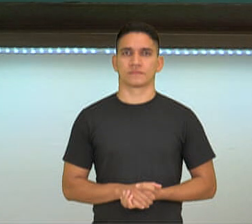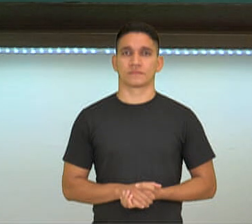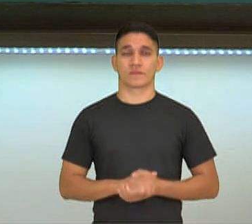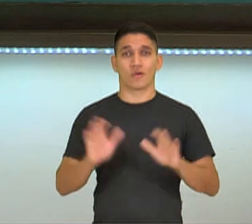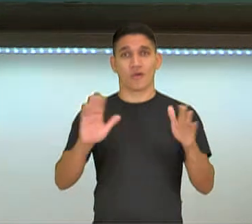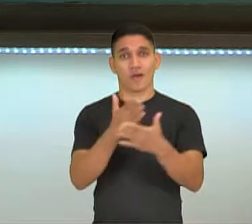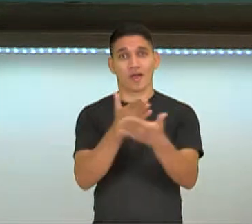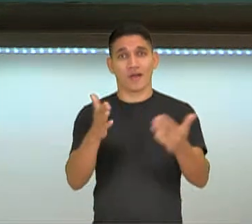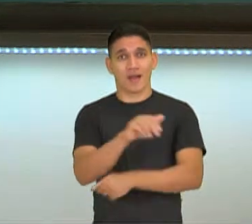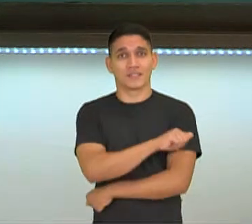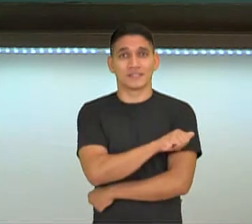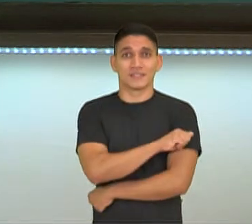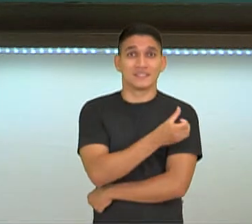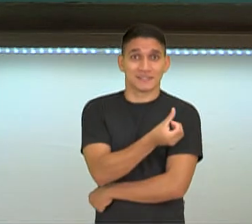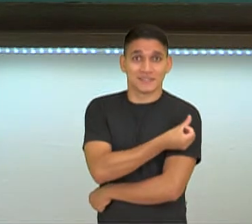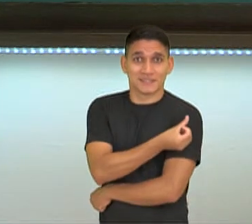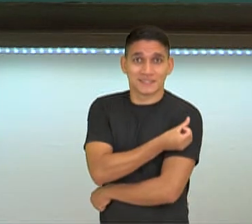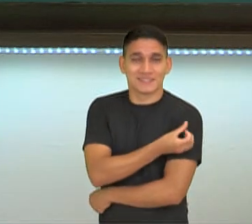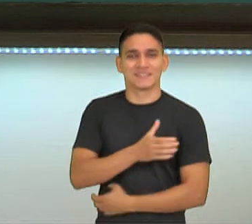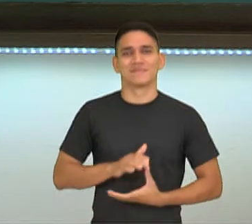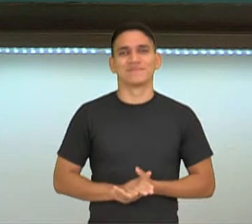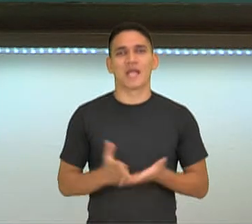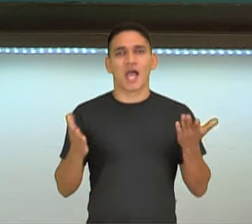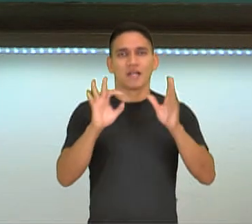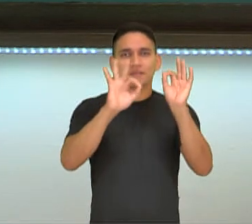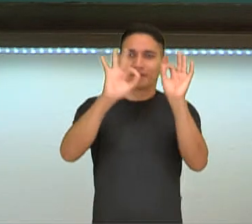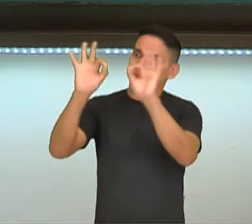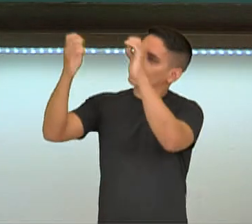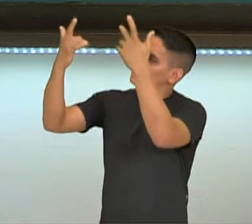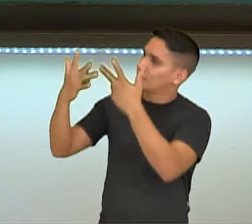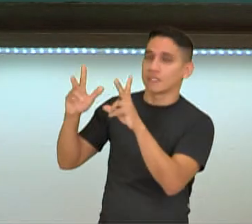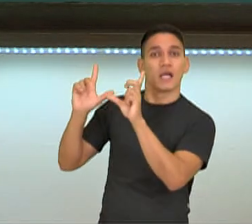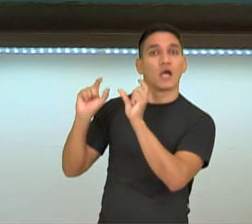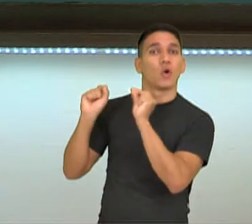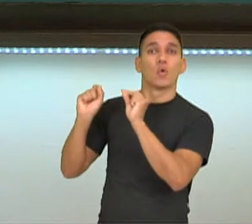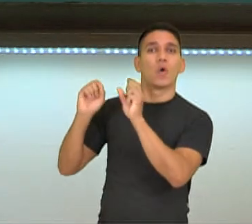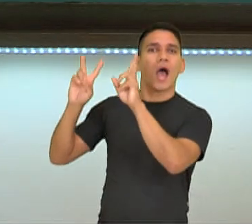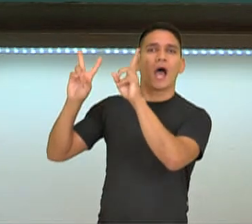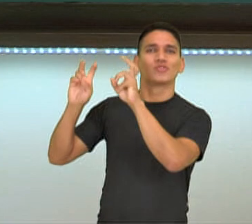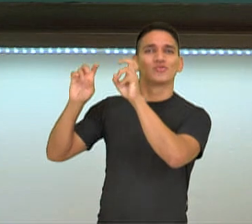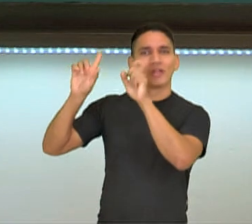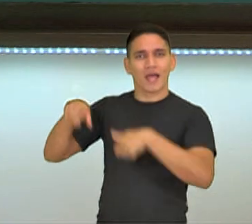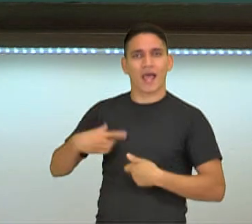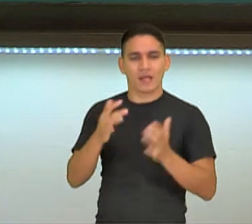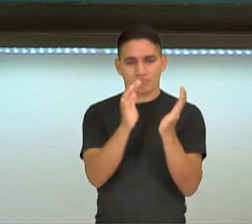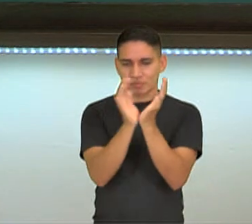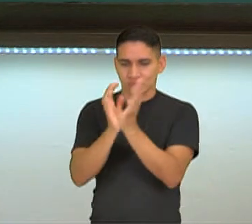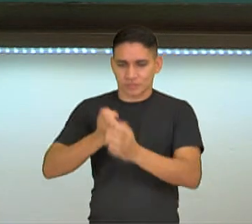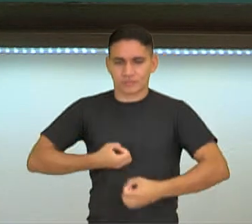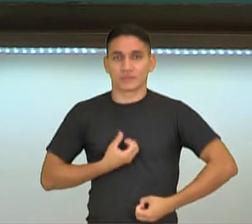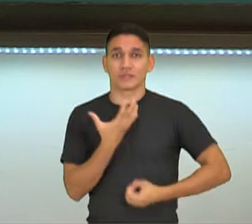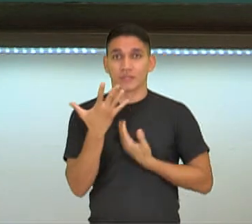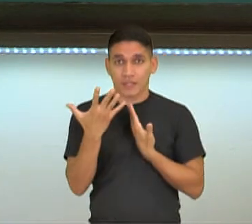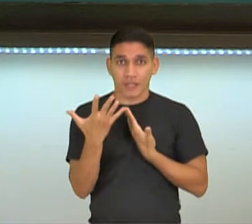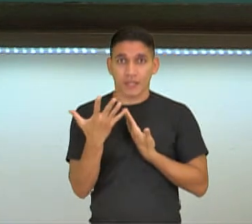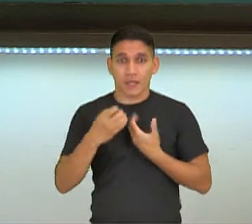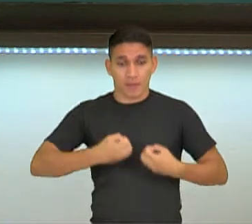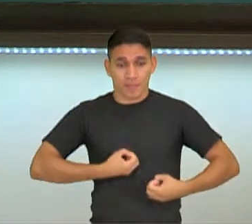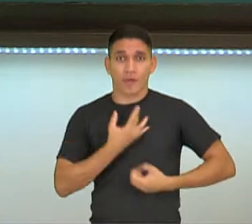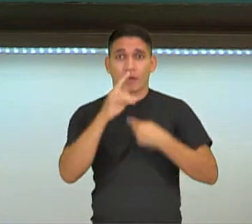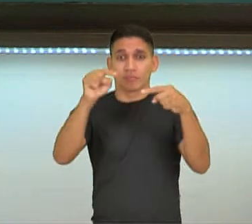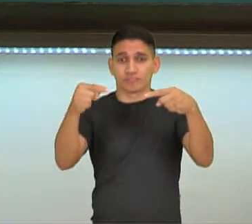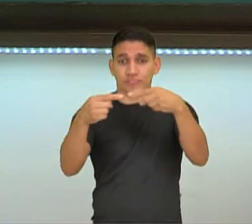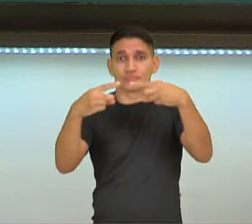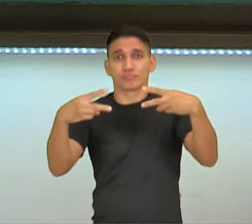Olá, estudante do sexto ano! Nesse vídeo nós vamos falar sobre classificado poético, poemas. Vamos